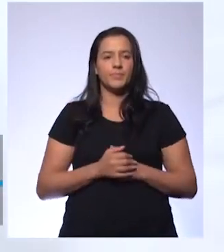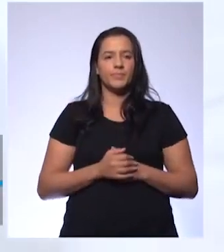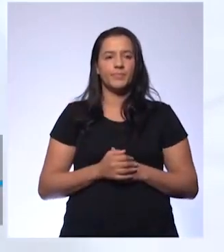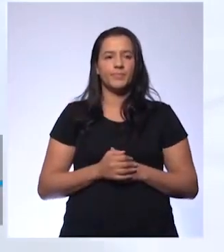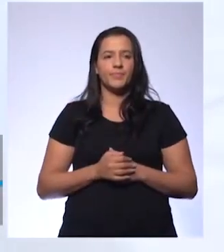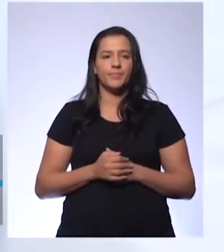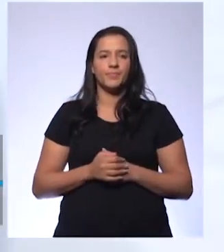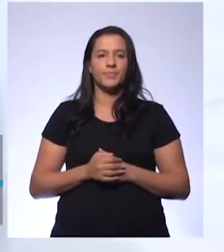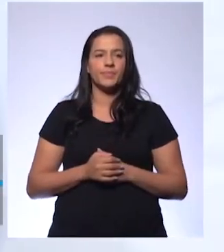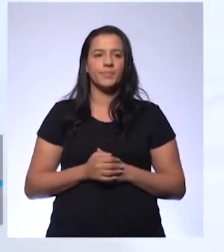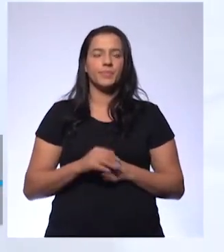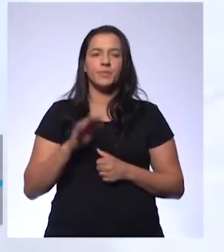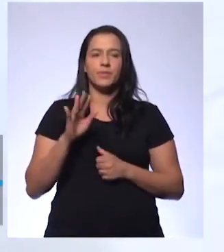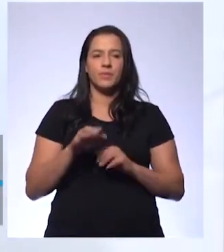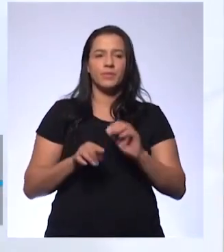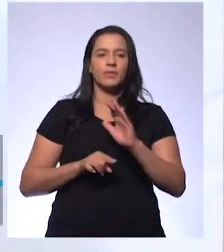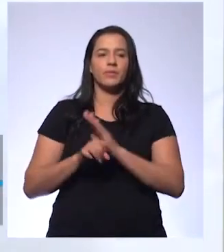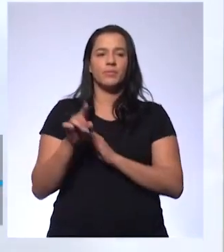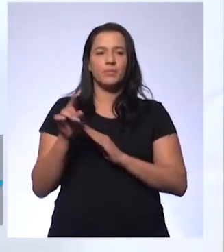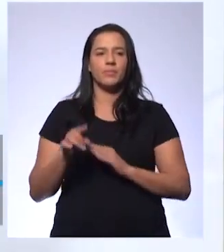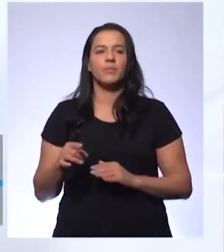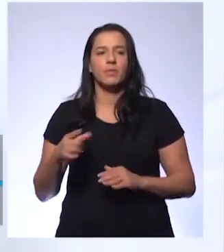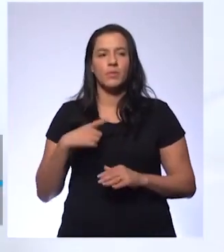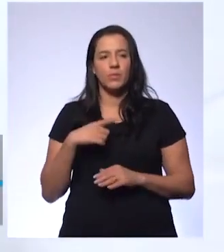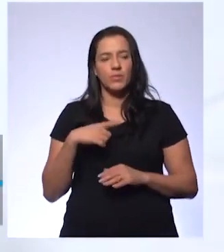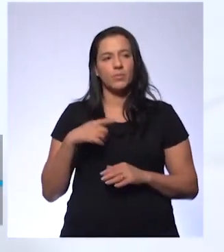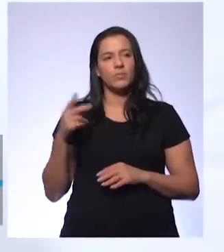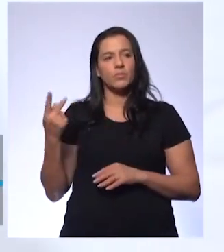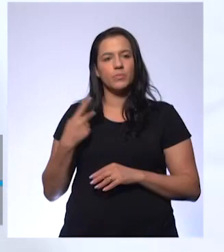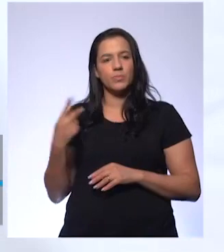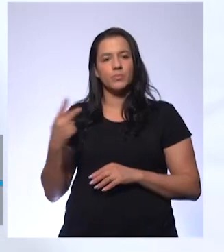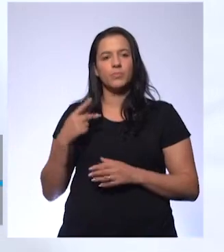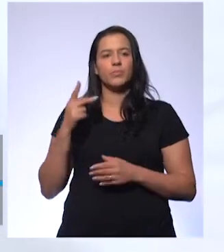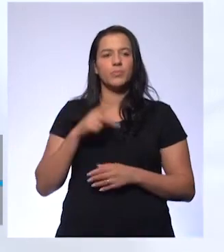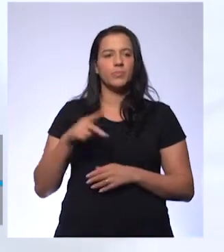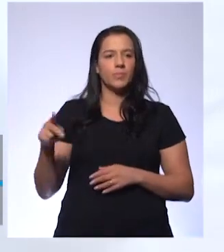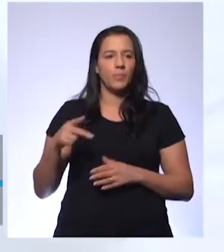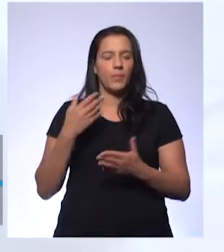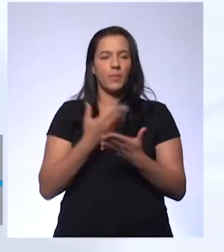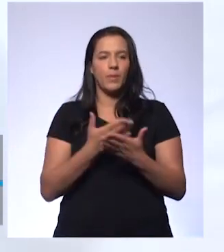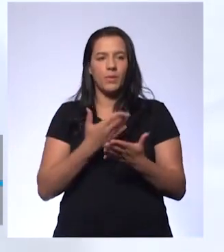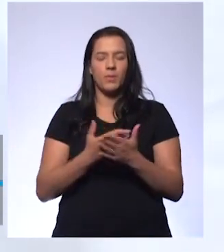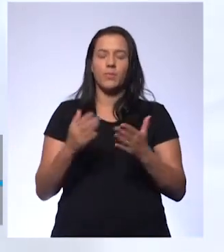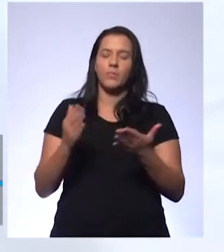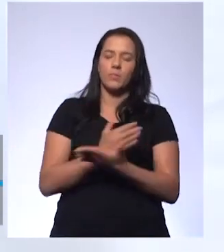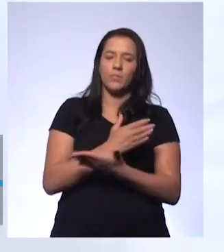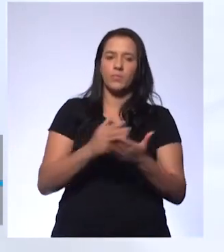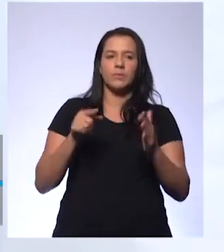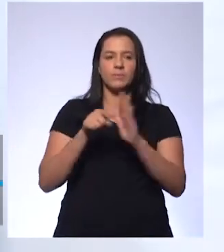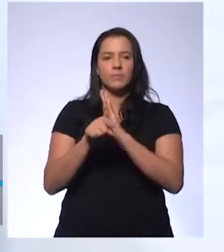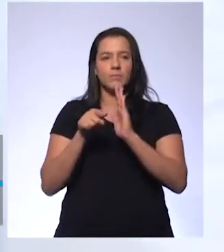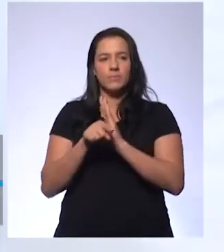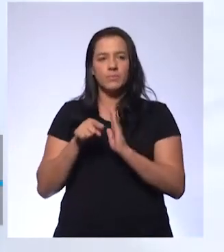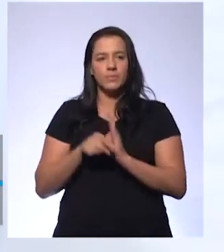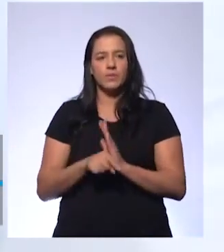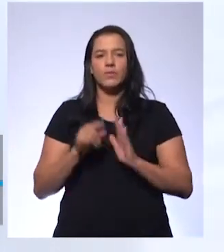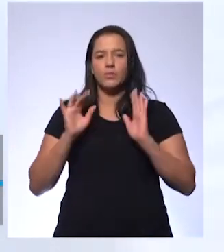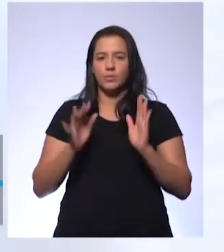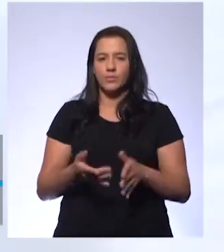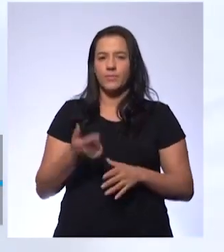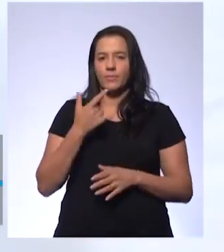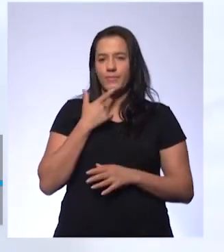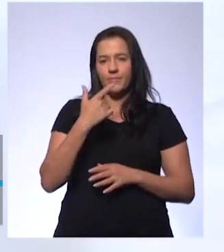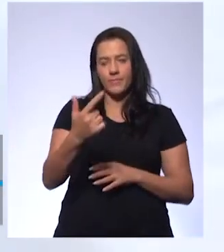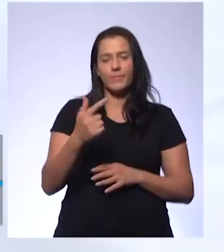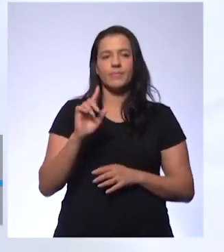Eu sei que já fizeram perguntas sobre isso. Eu e o professor Magno, a gente montou uma aula com algumas perguntas que saíram no chat. E a gente vai falar um